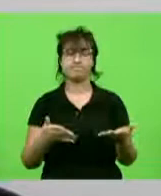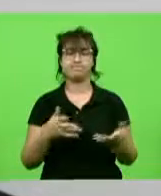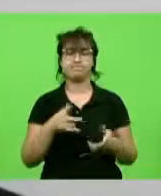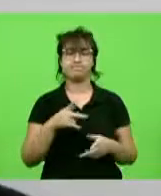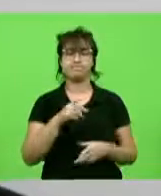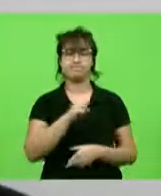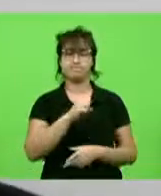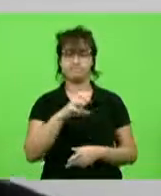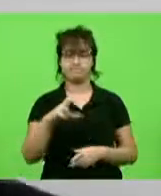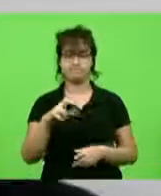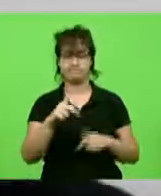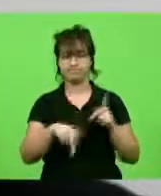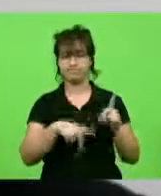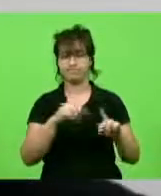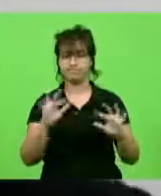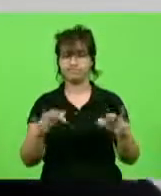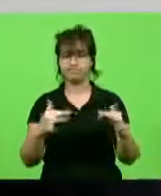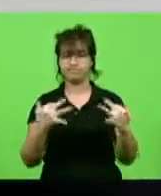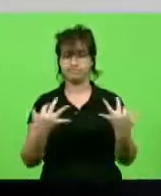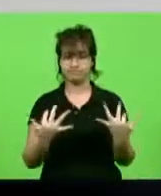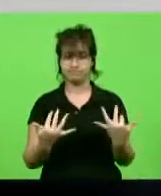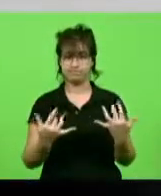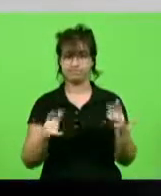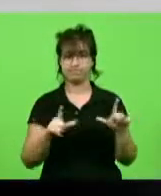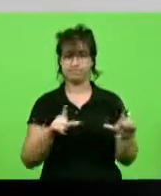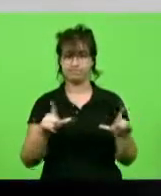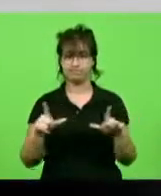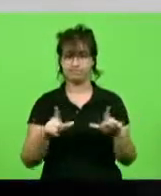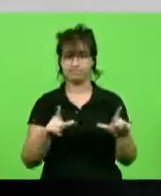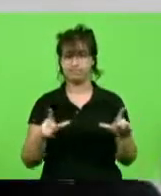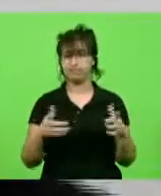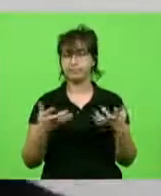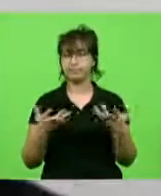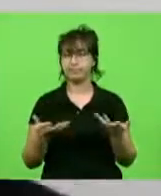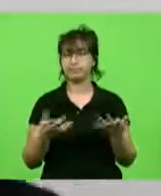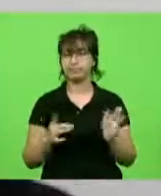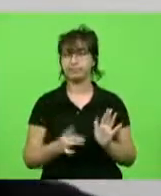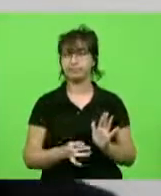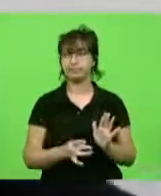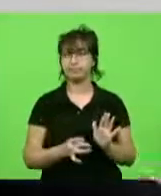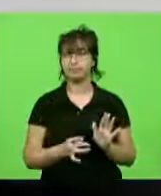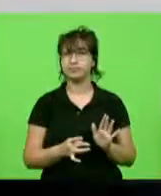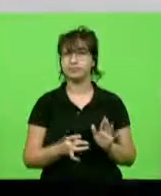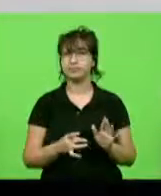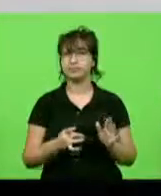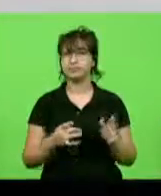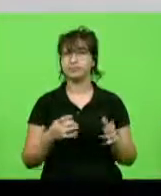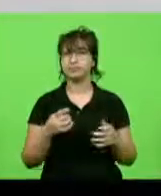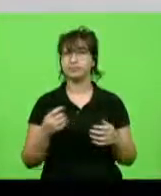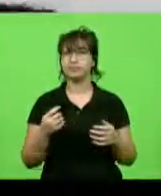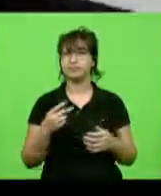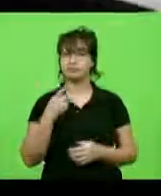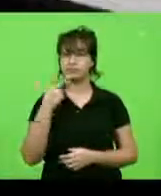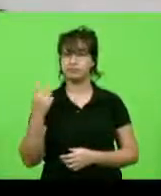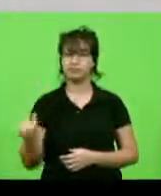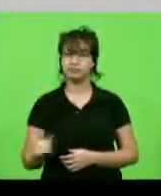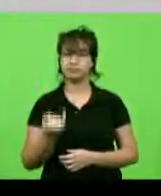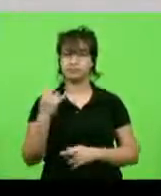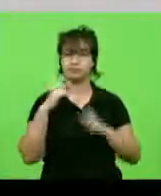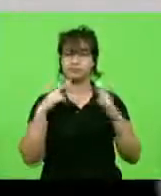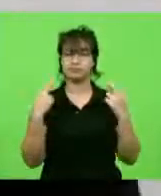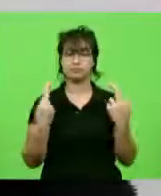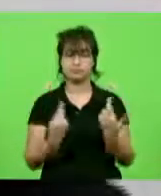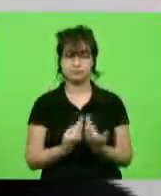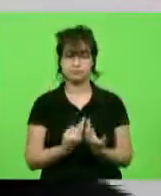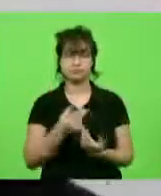esta sessão, quero destacar nesse horário importante reunião que fizemos